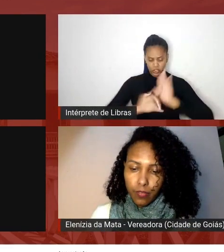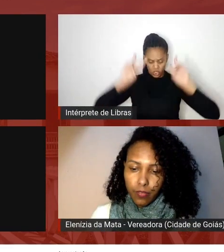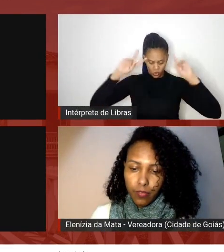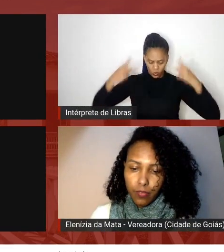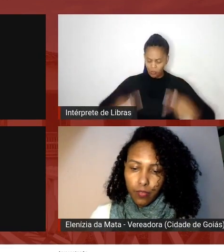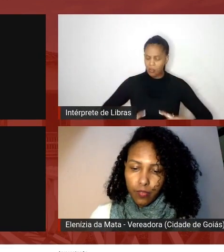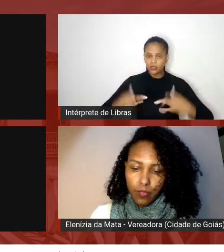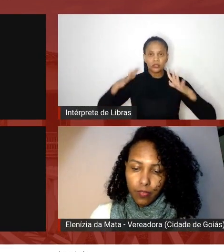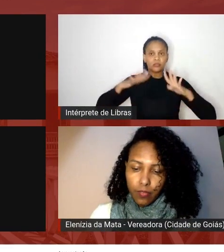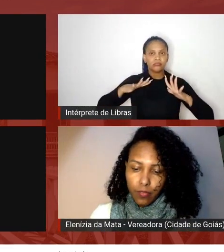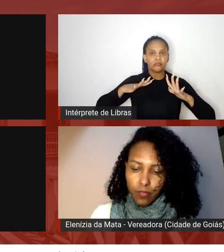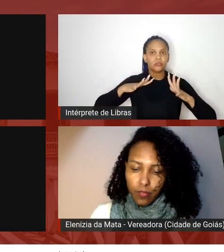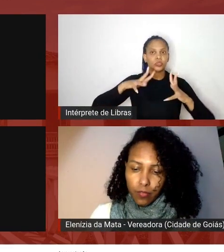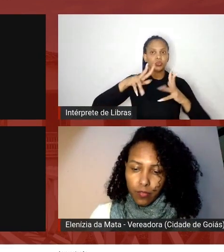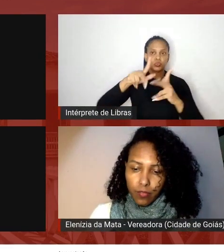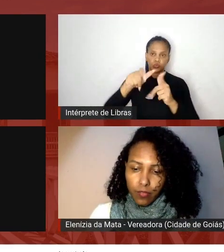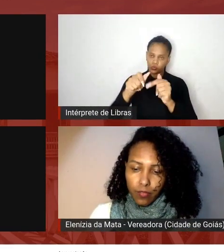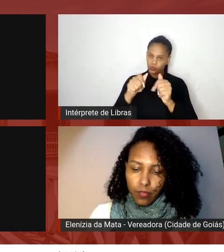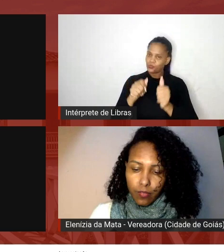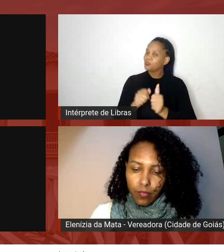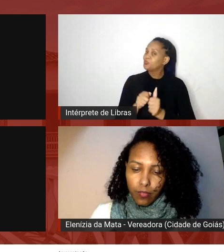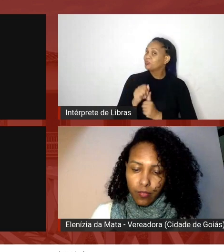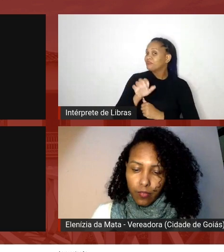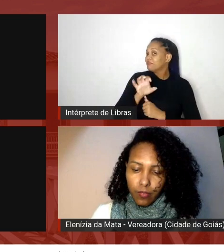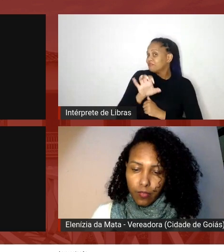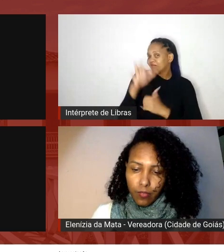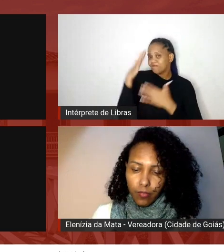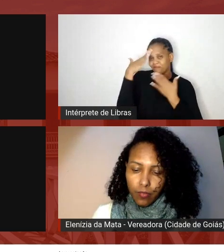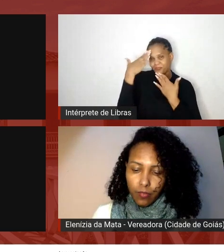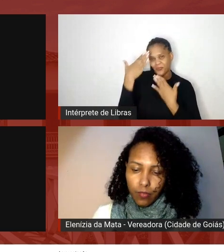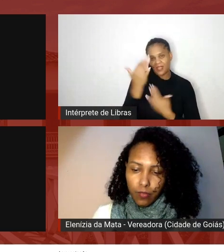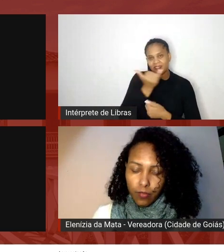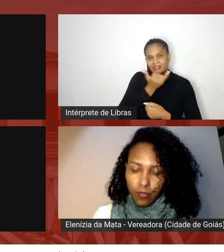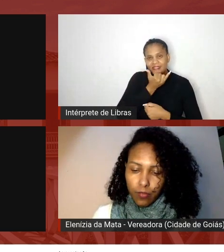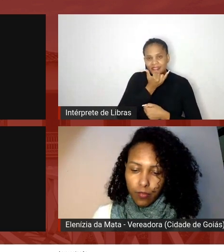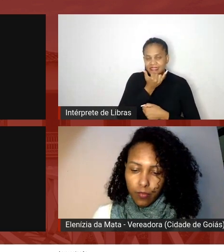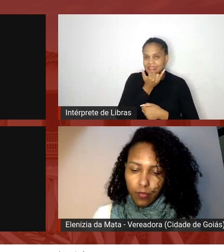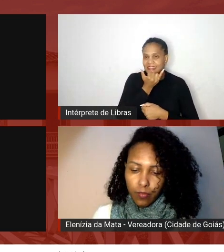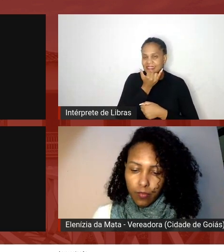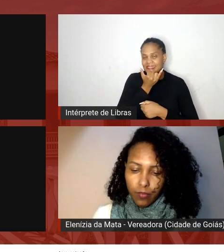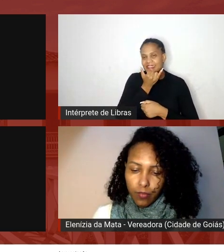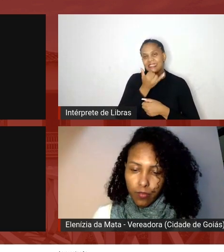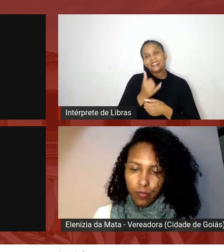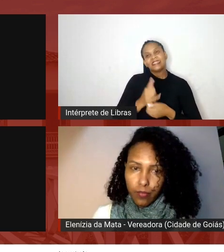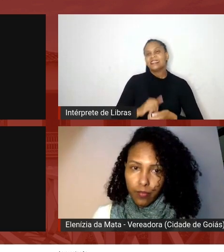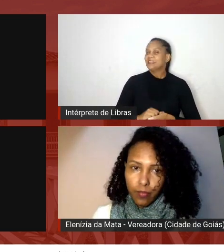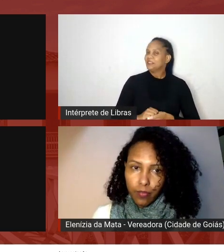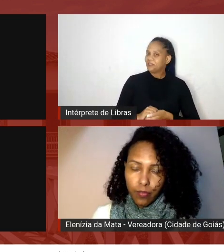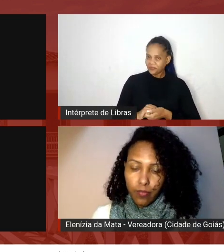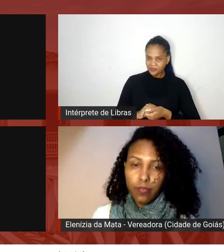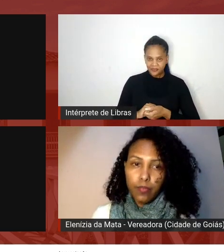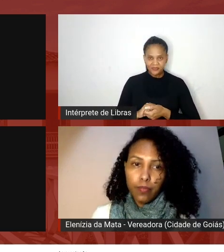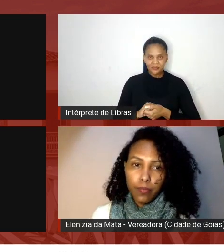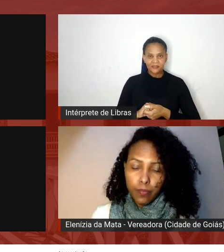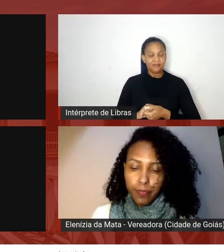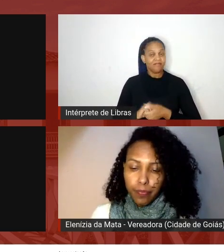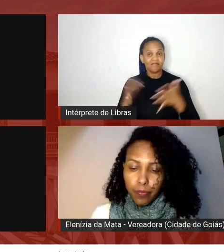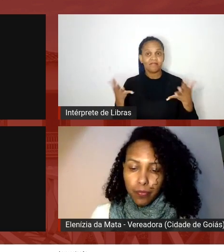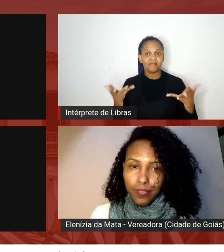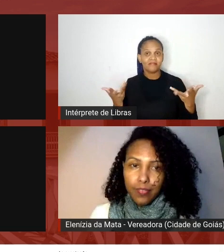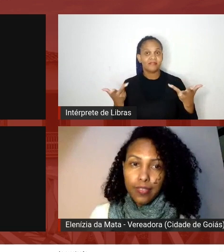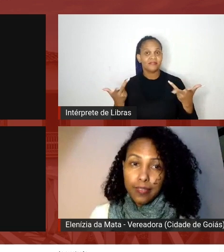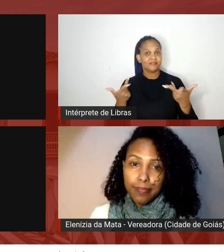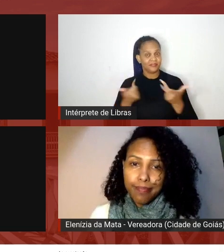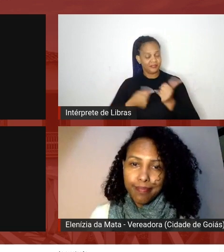é isso gente obrigada desculpa o desabafo maravilha direitos